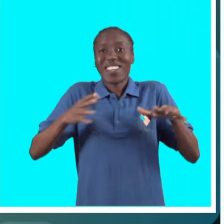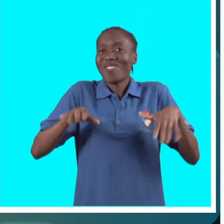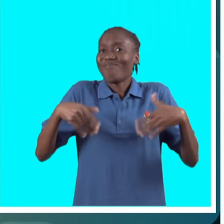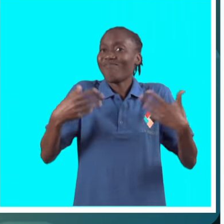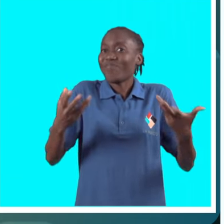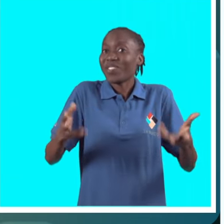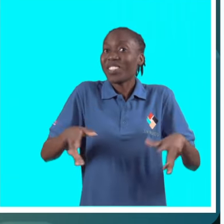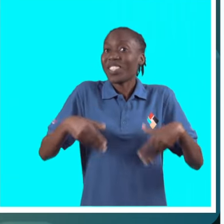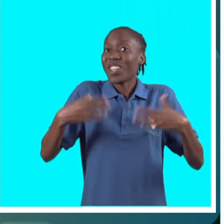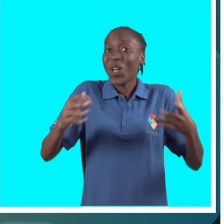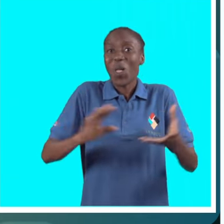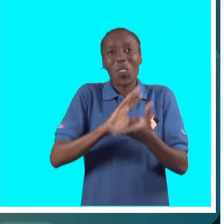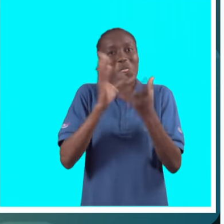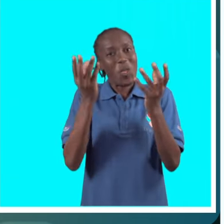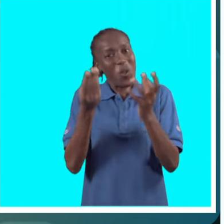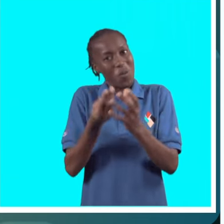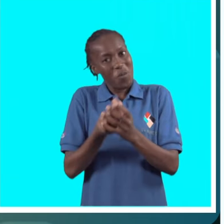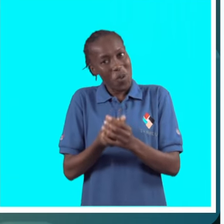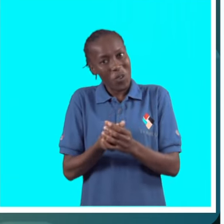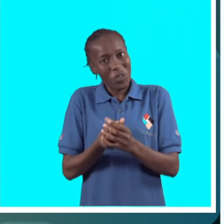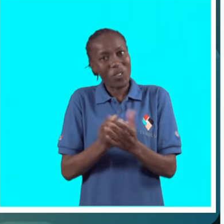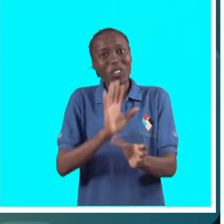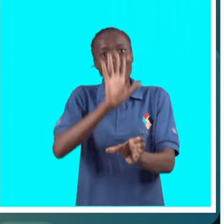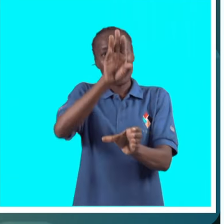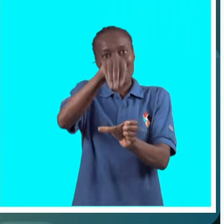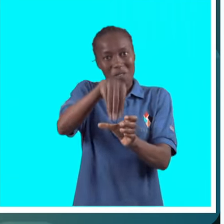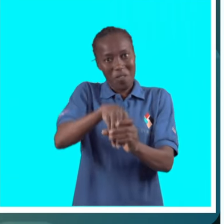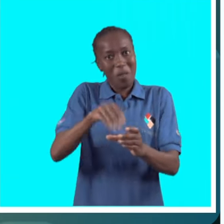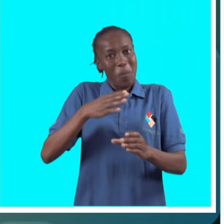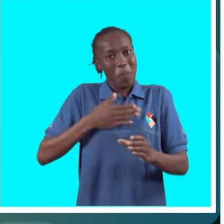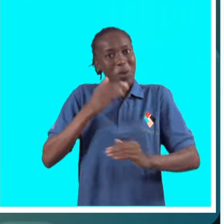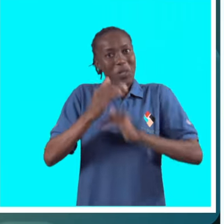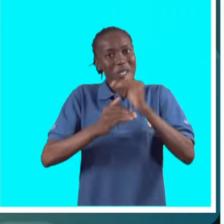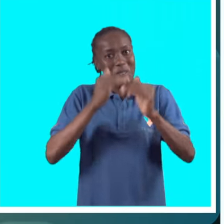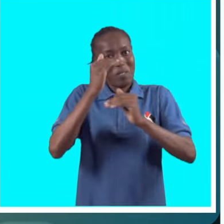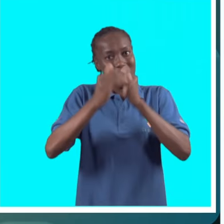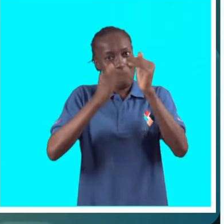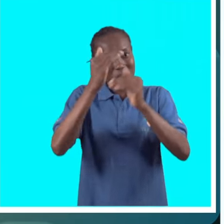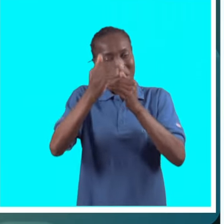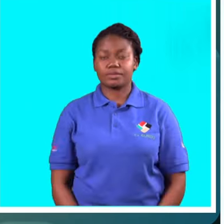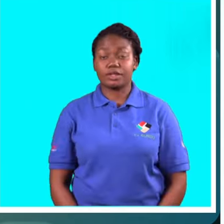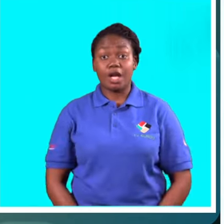de todas as partes que estão envolvidas para o meu crescimento.